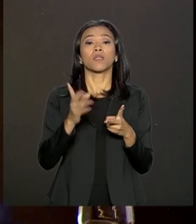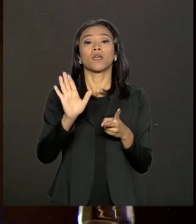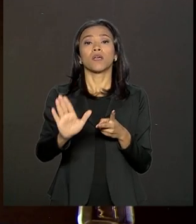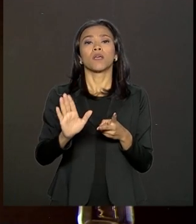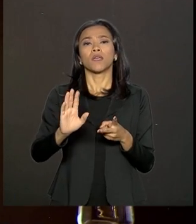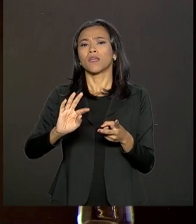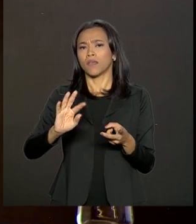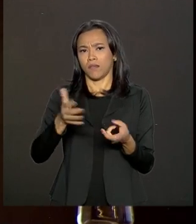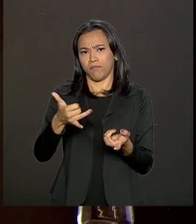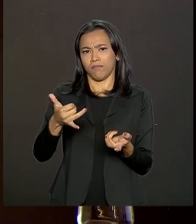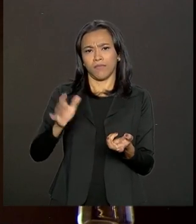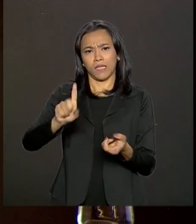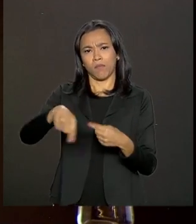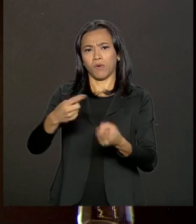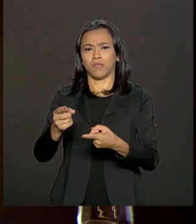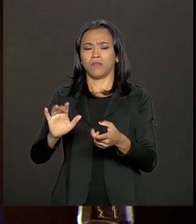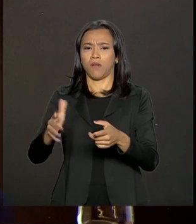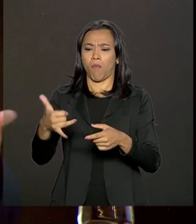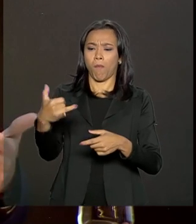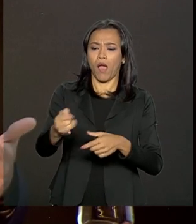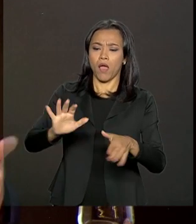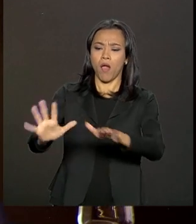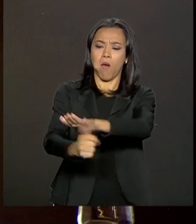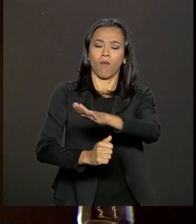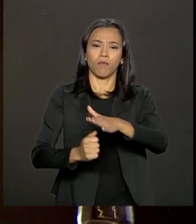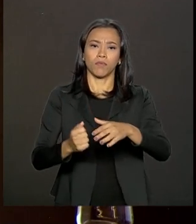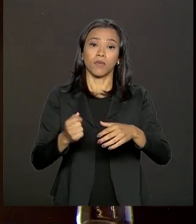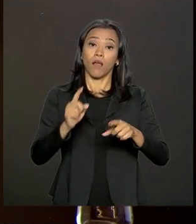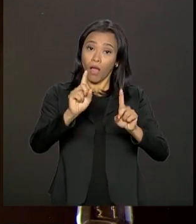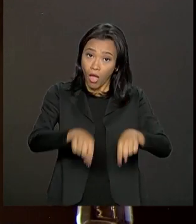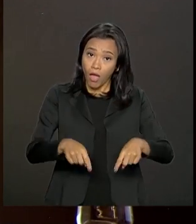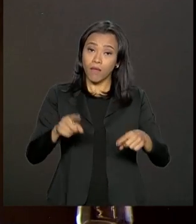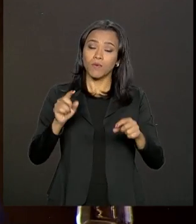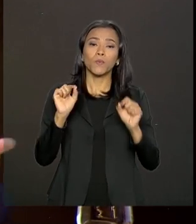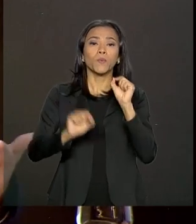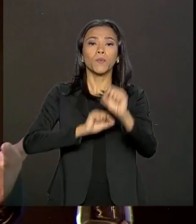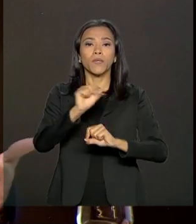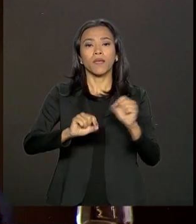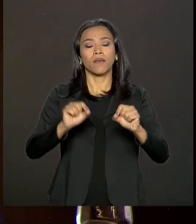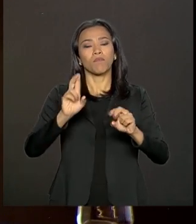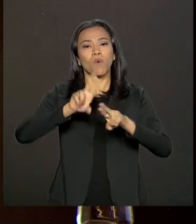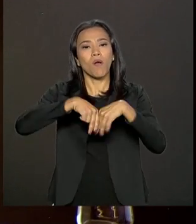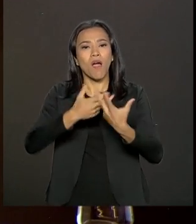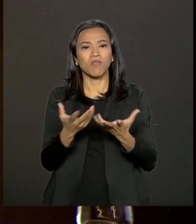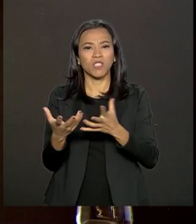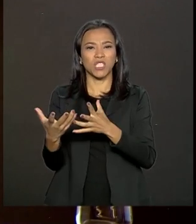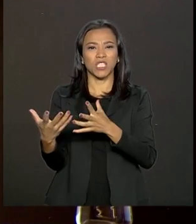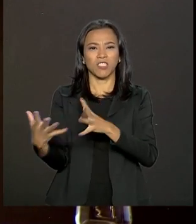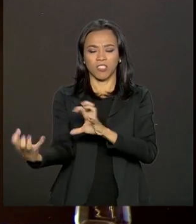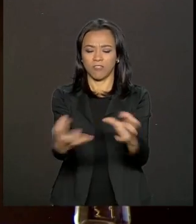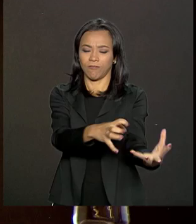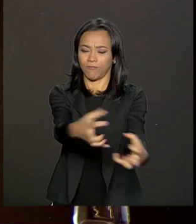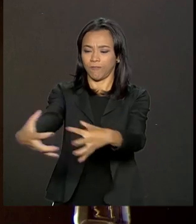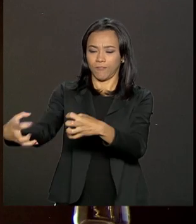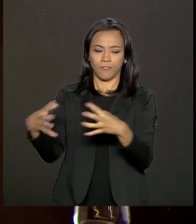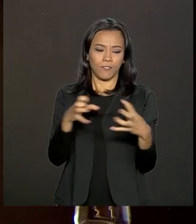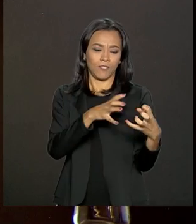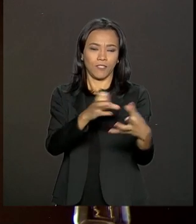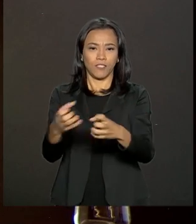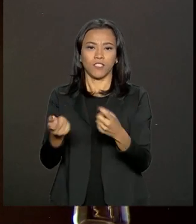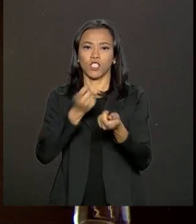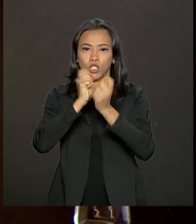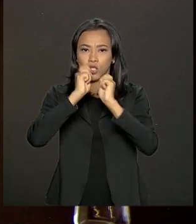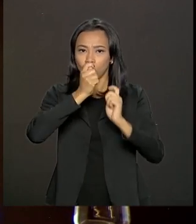os homicídios ocorridos no Brasil estão relacionados a disputas de mercado do trafo de